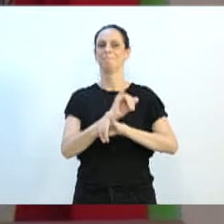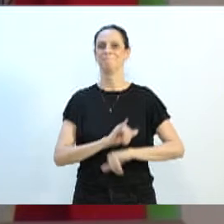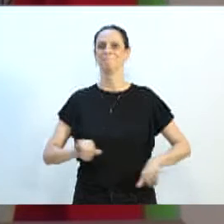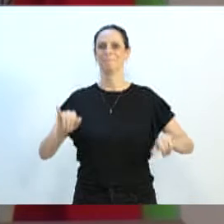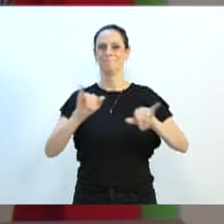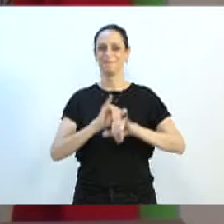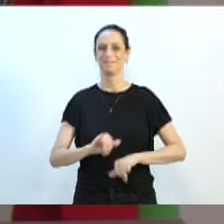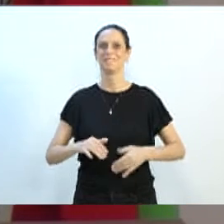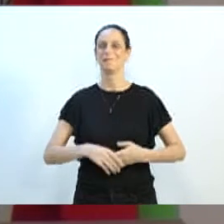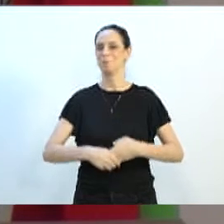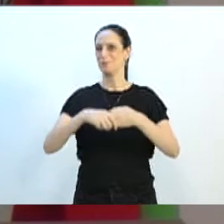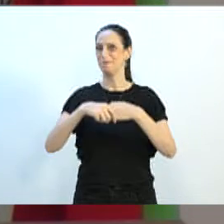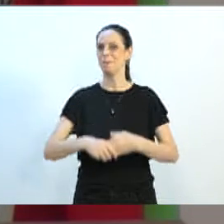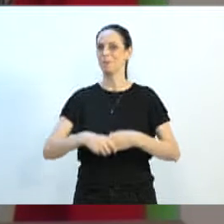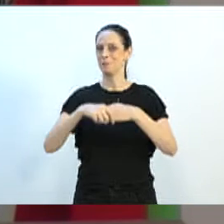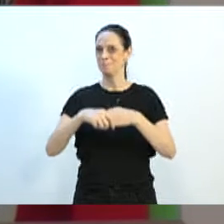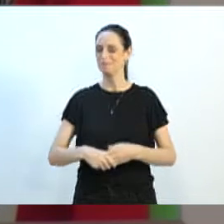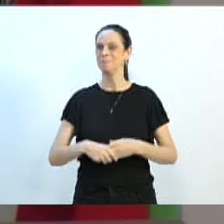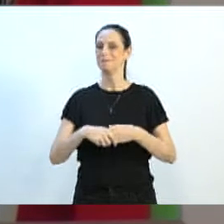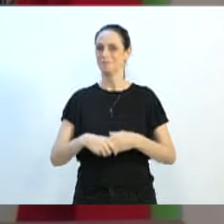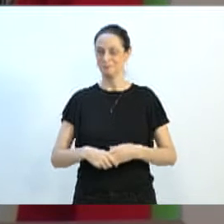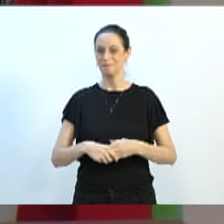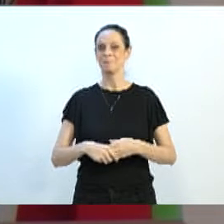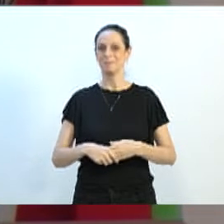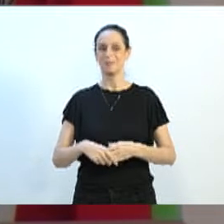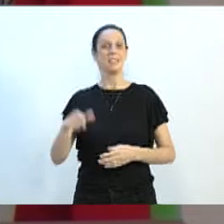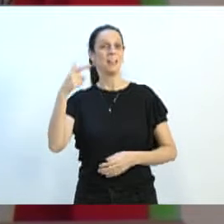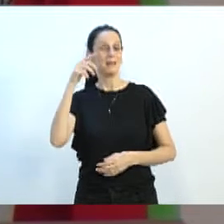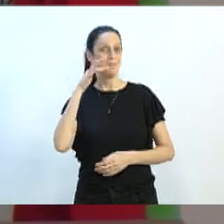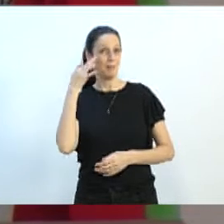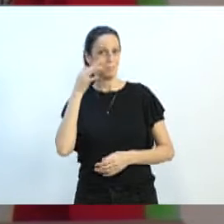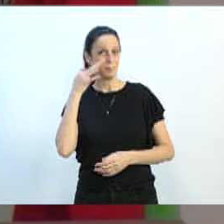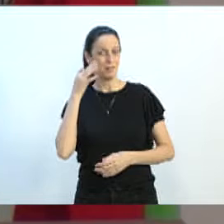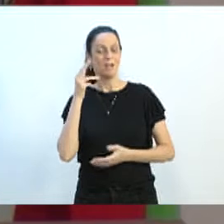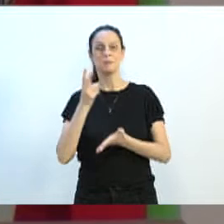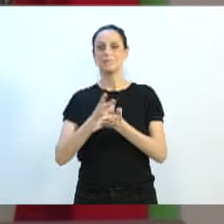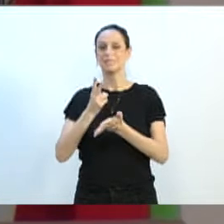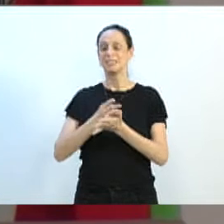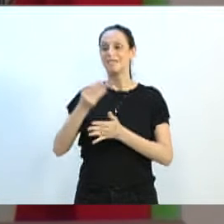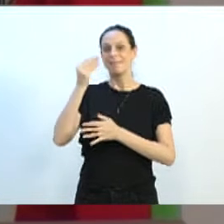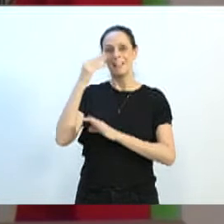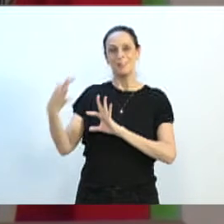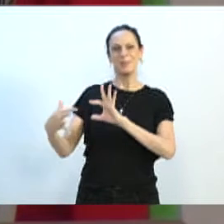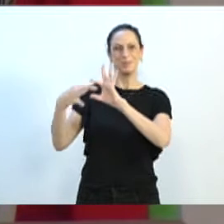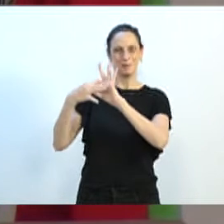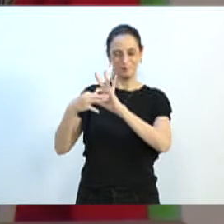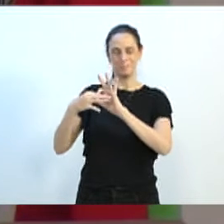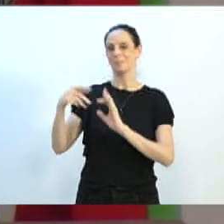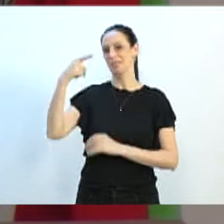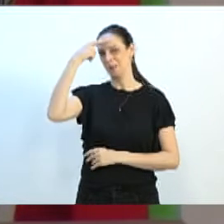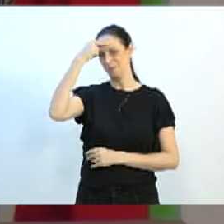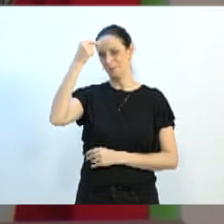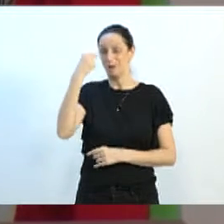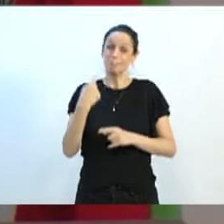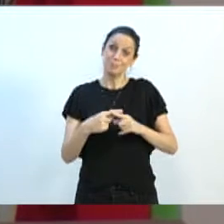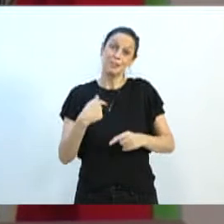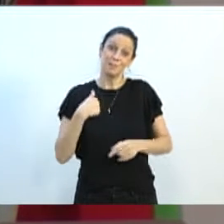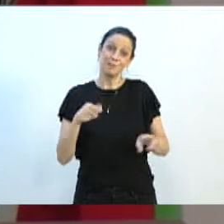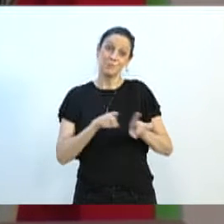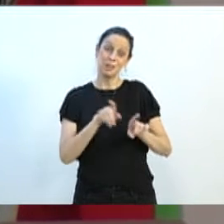cumprimentar todo o pessoal de publicidade da faculdade, eu sempre procuro muito a conexão com o mundo acadêmico, até por ser professor universitário,